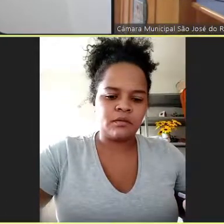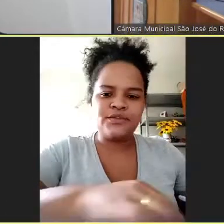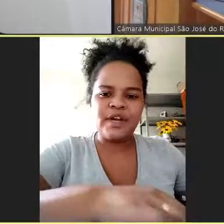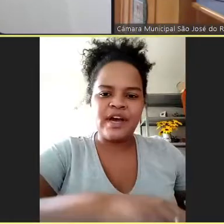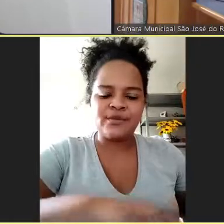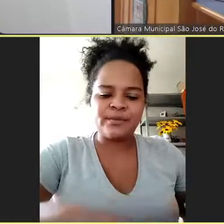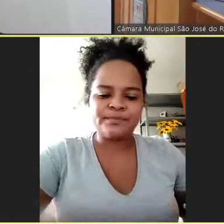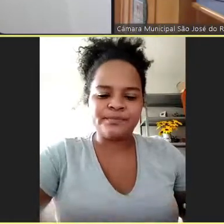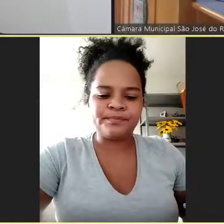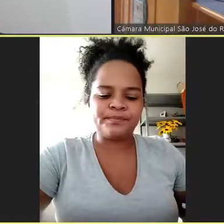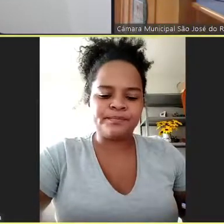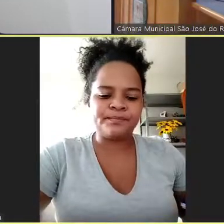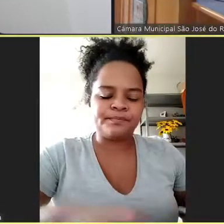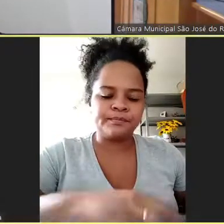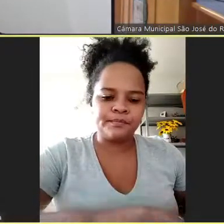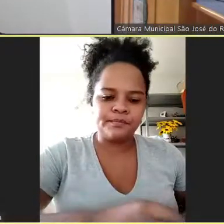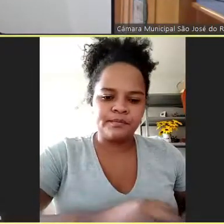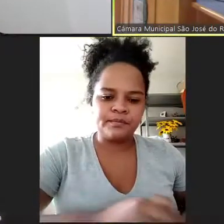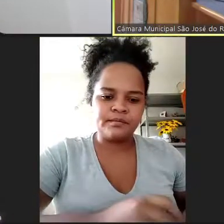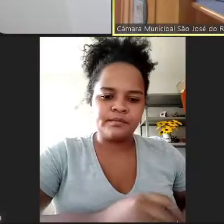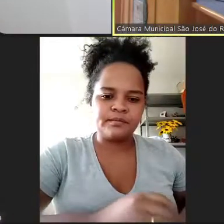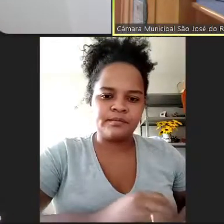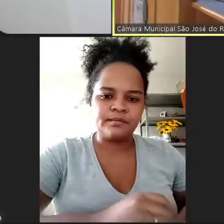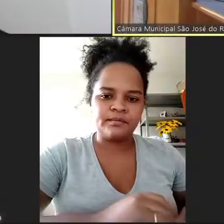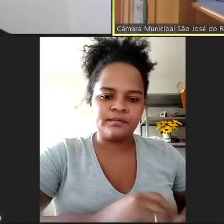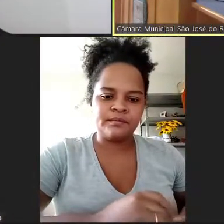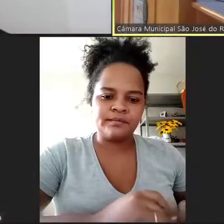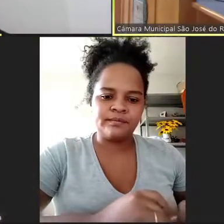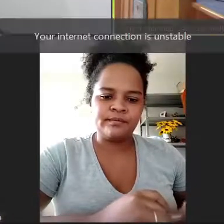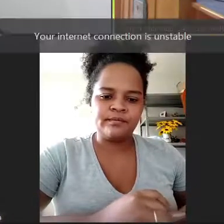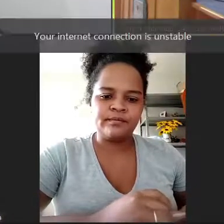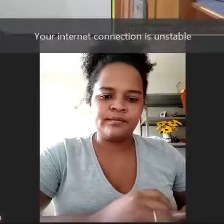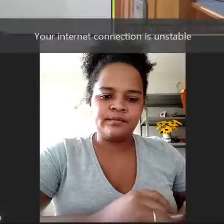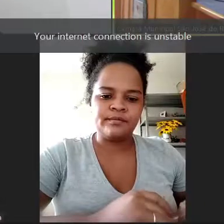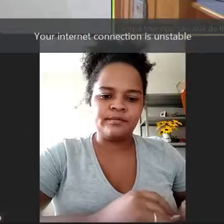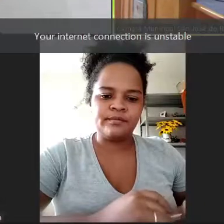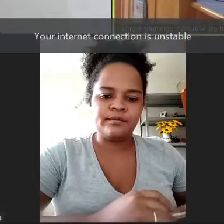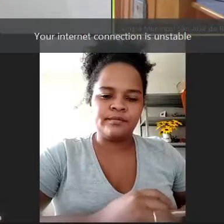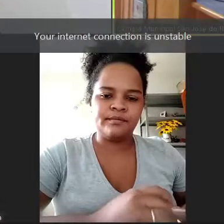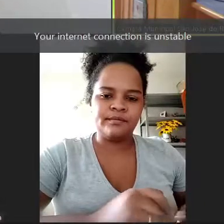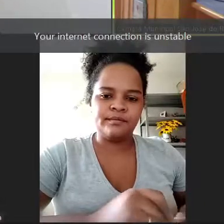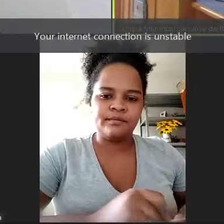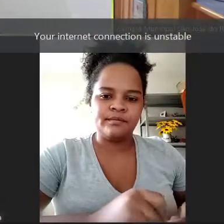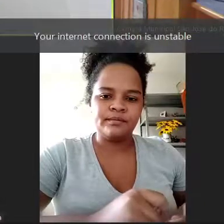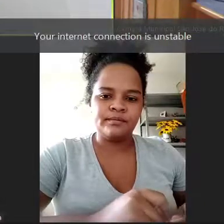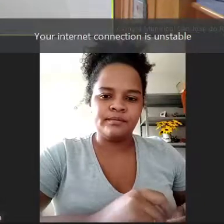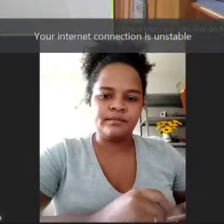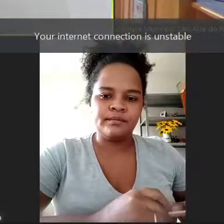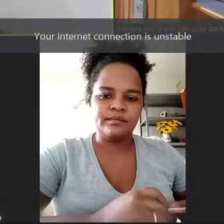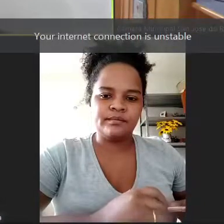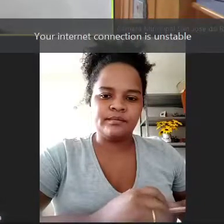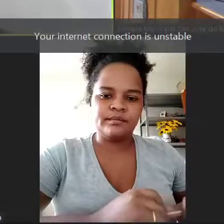Favorável. Vereador Rubinho Pinheiro, como vota? Favorável. Projeto de lei número 62